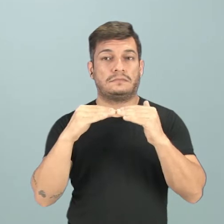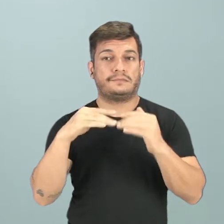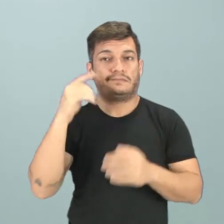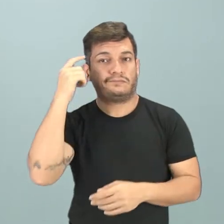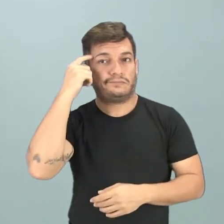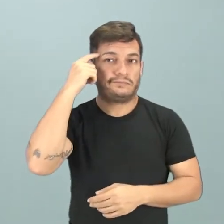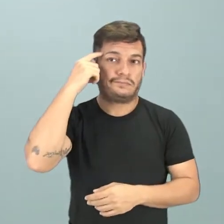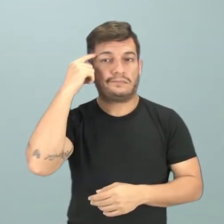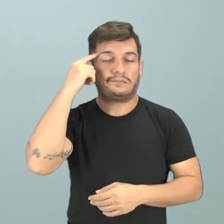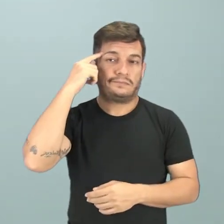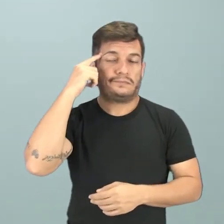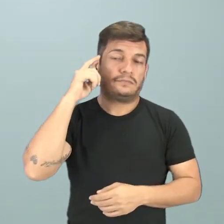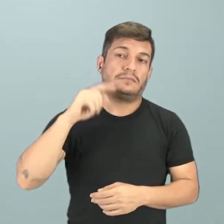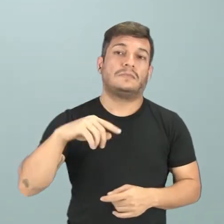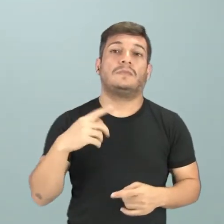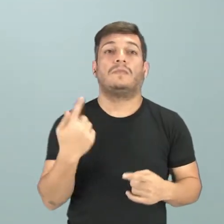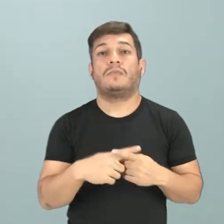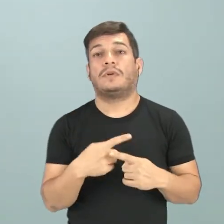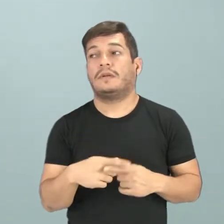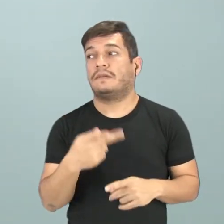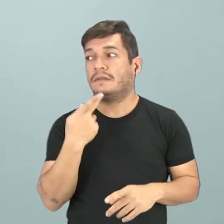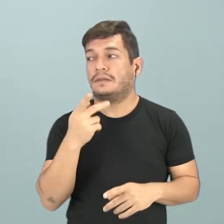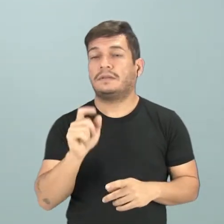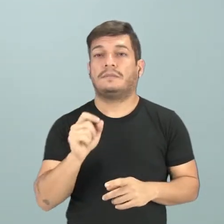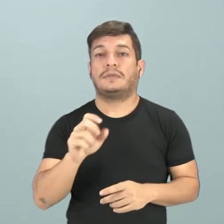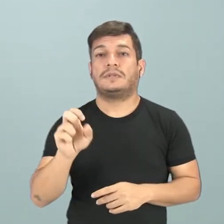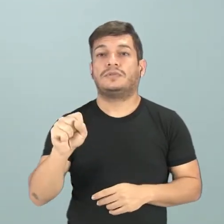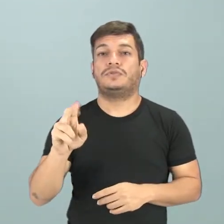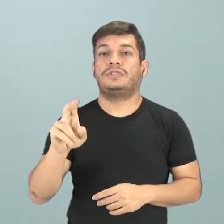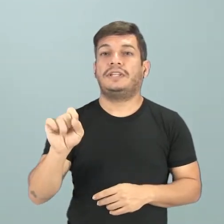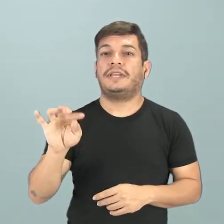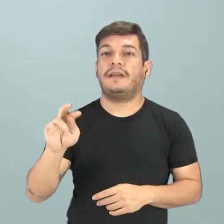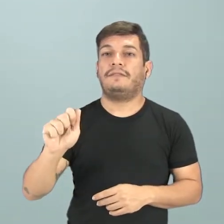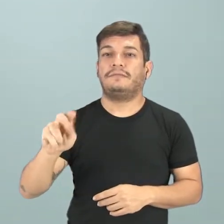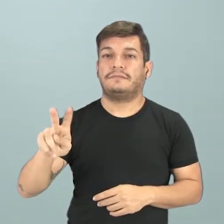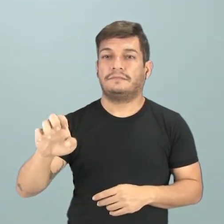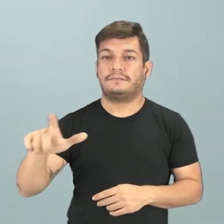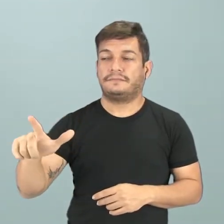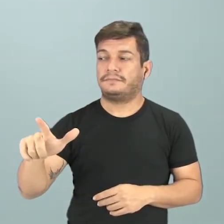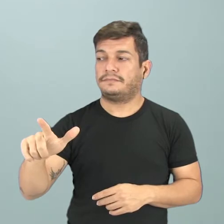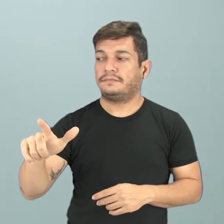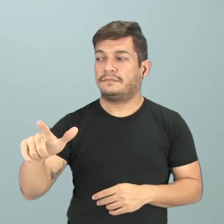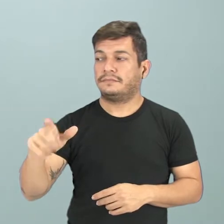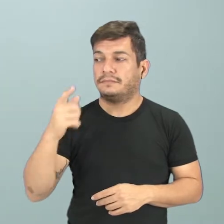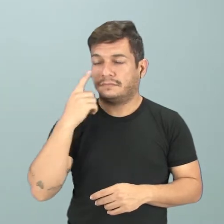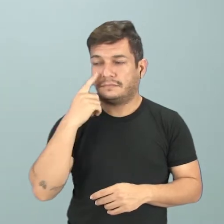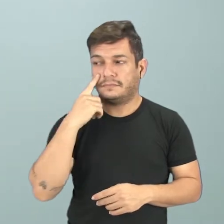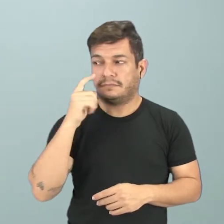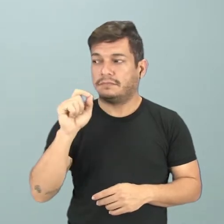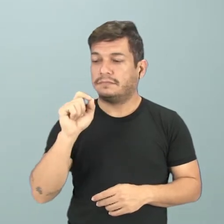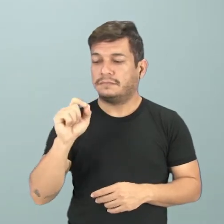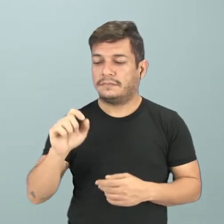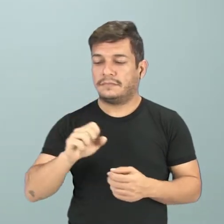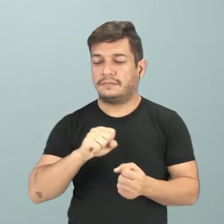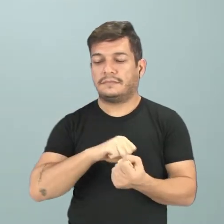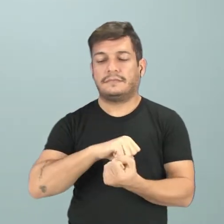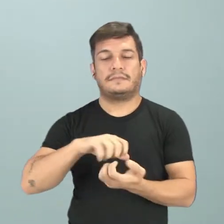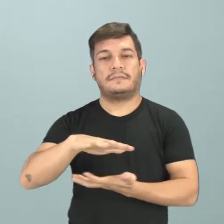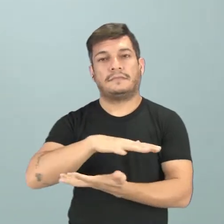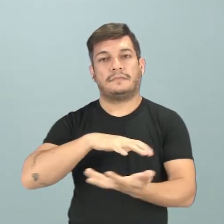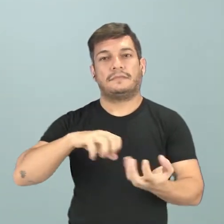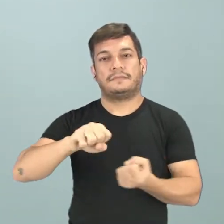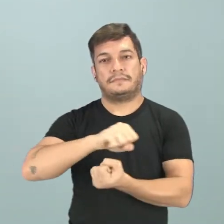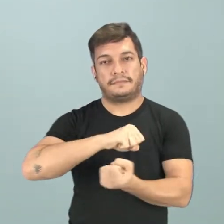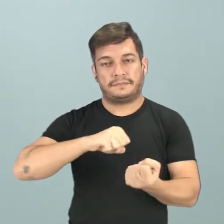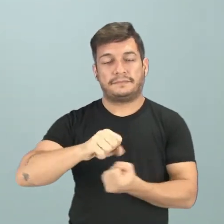racional ou, por que não dizer, sustentável. No sentido de impactar minimamente